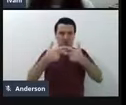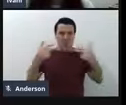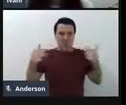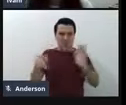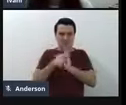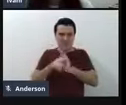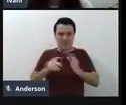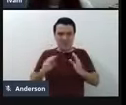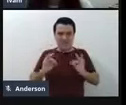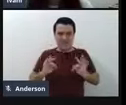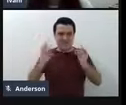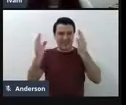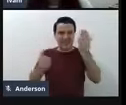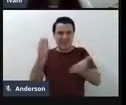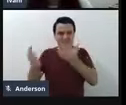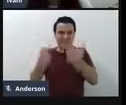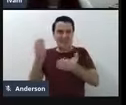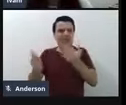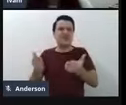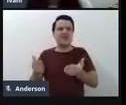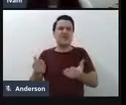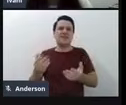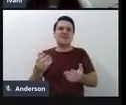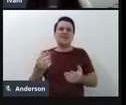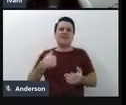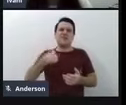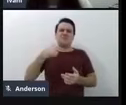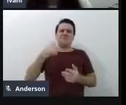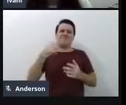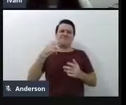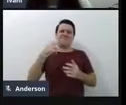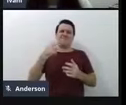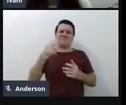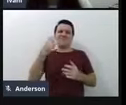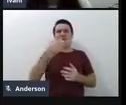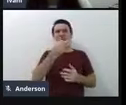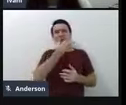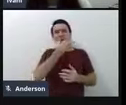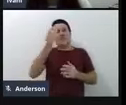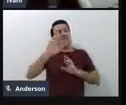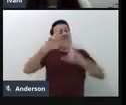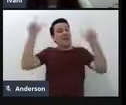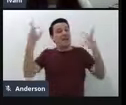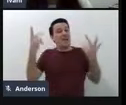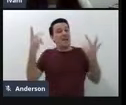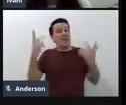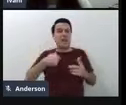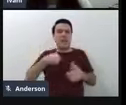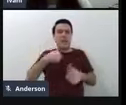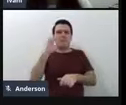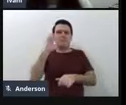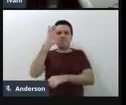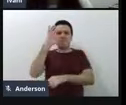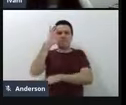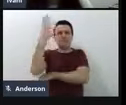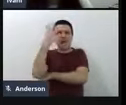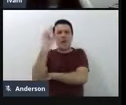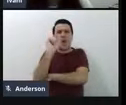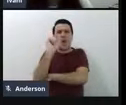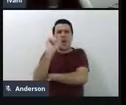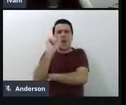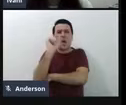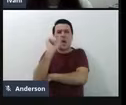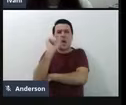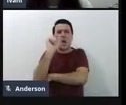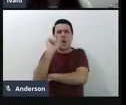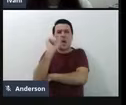prescrevendo para as pessoas, eu não enxergo dessa forma, mas eu parei para pensar e eu recompus aquela mochila